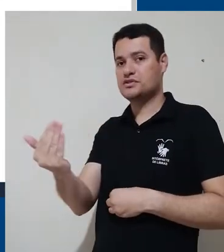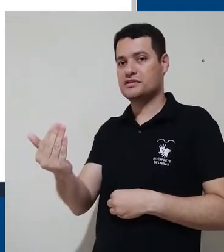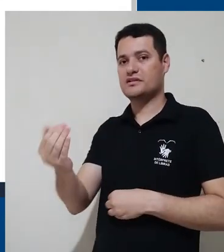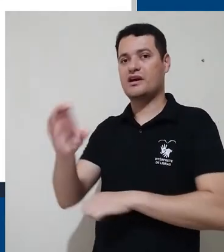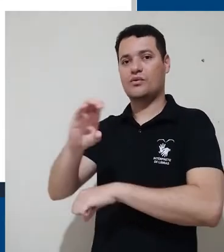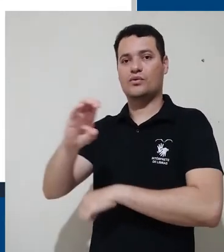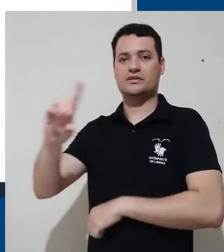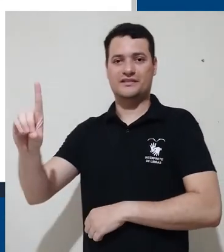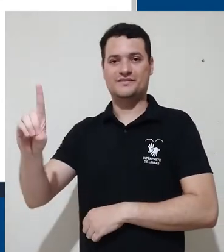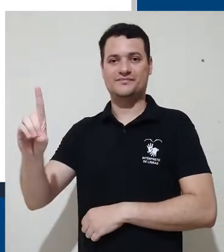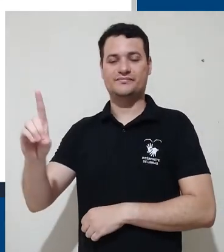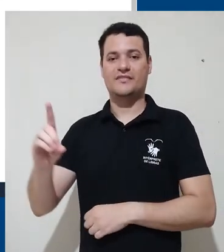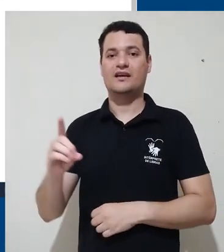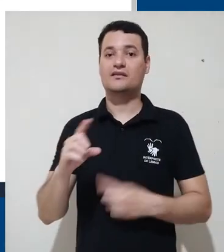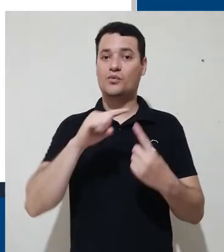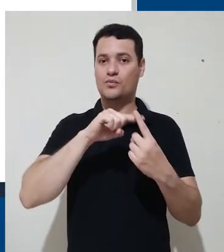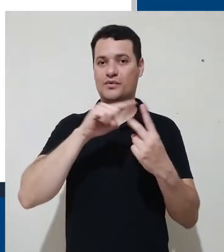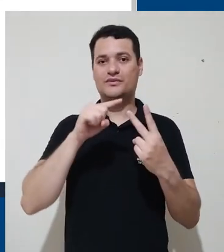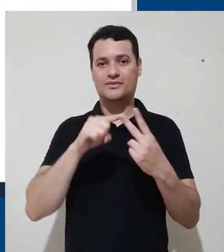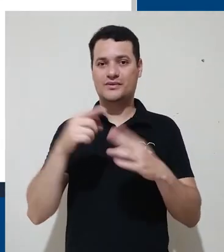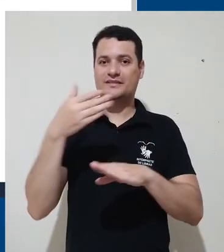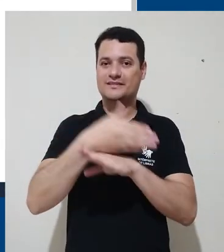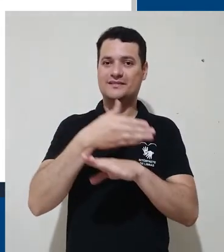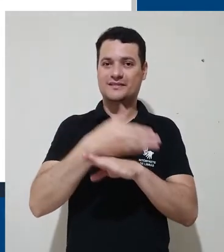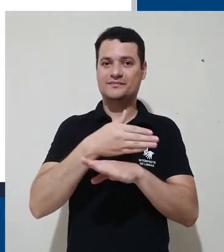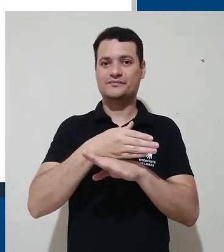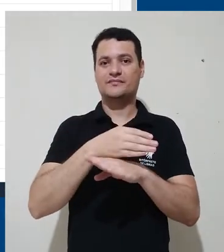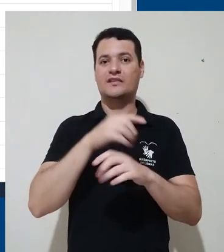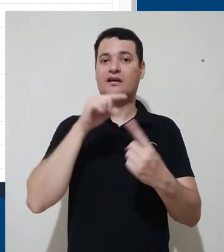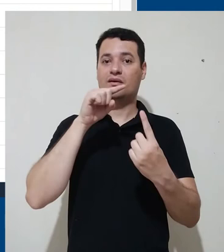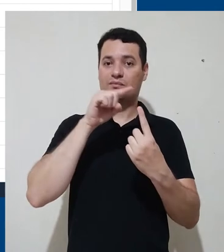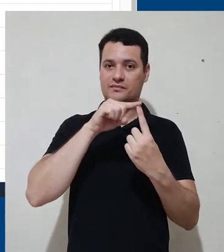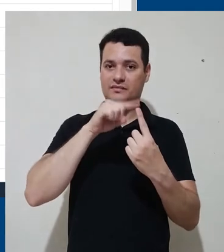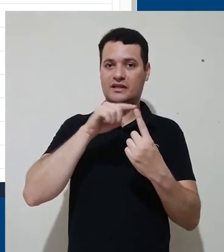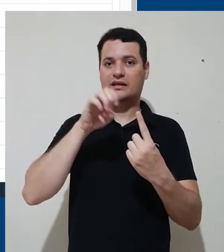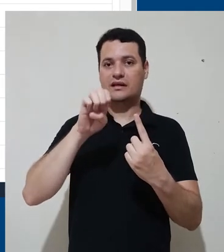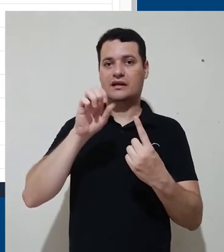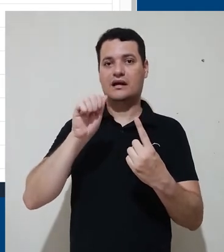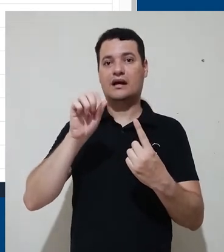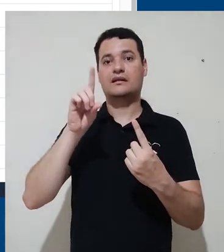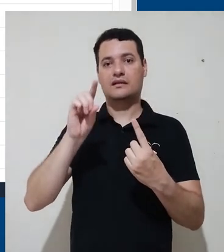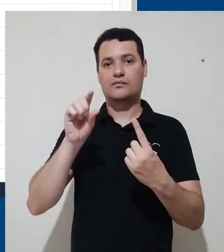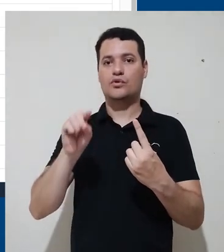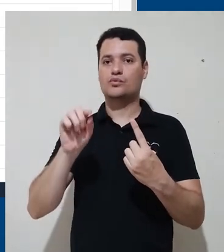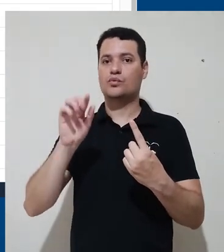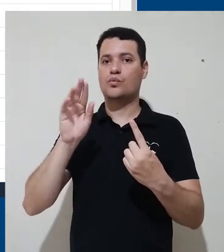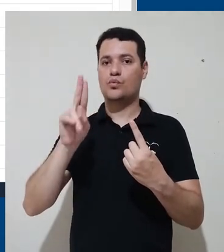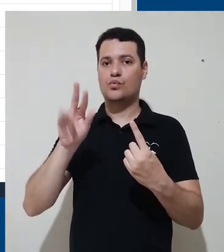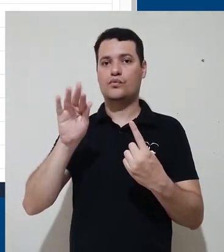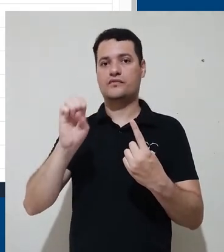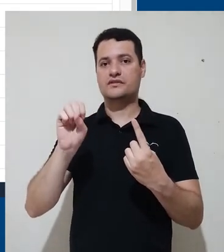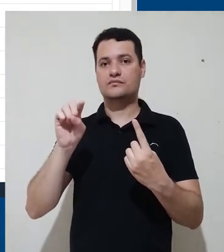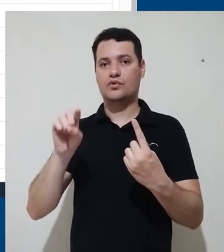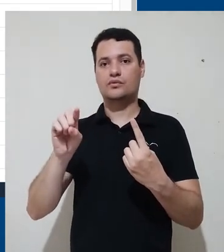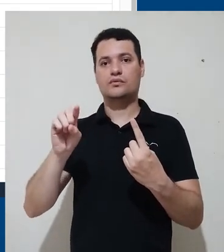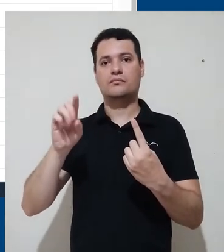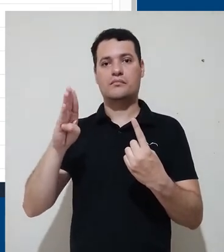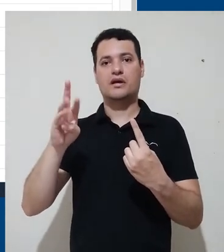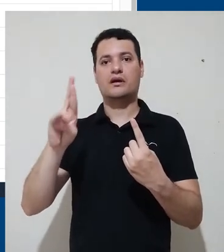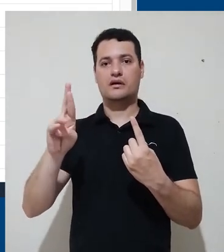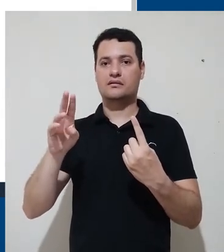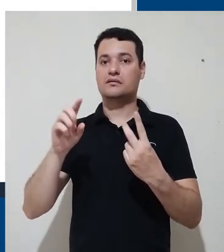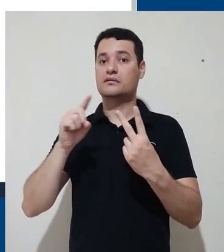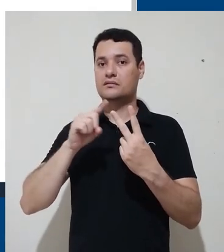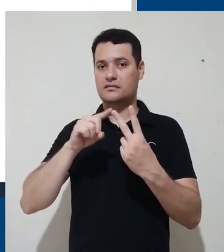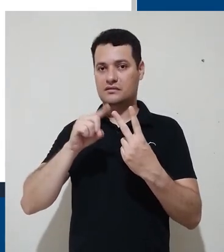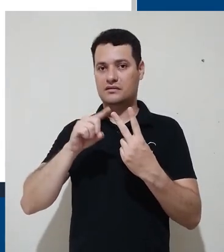solicitação às coordenações. Então, ficam os dois acessos para as duas plataformas. ead.ufis.br para os